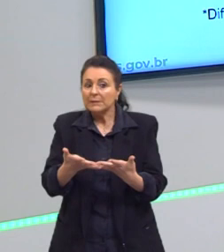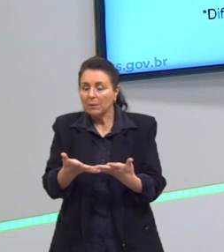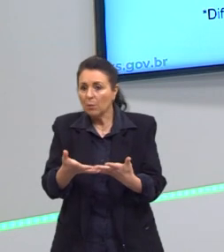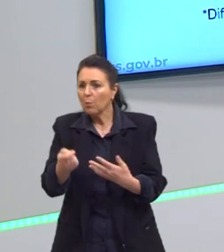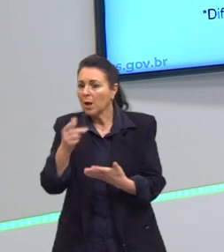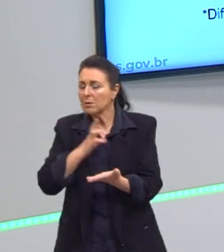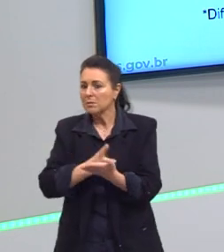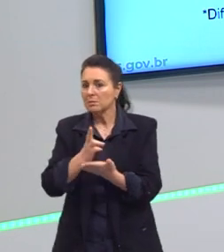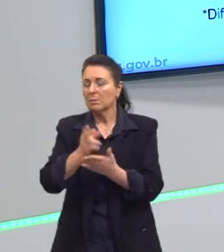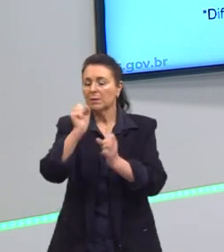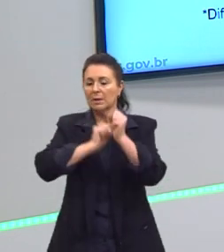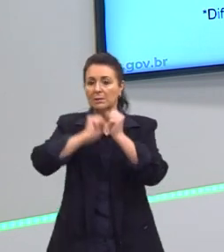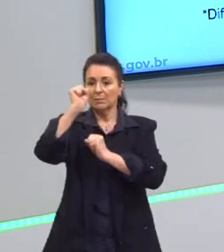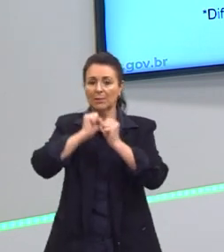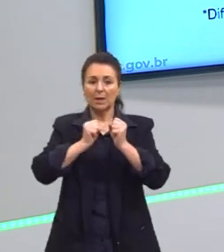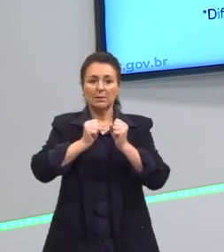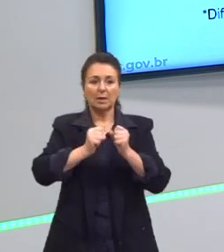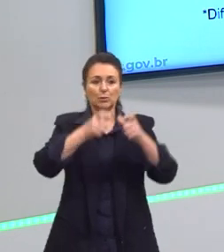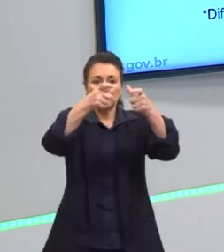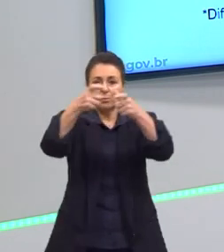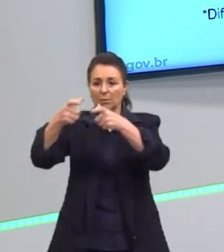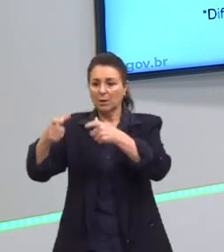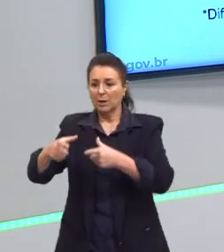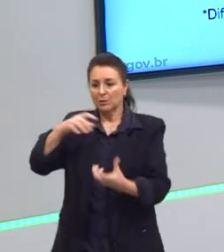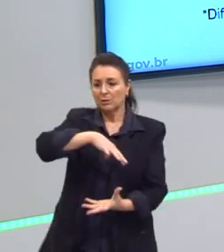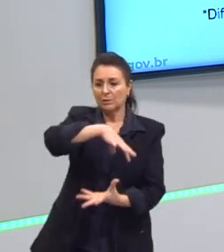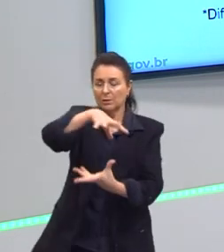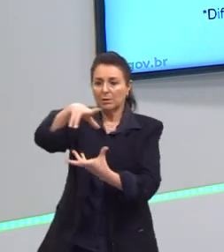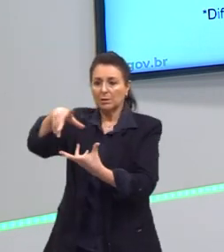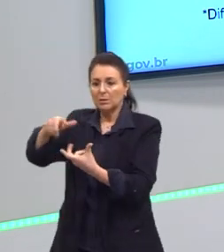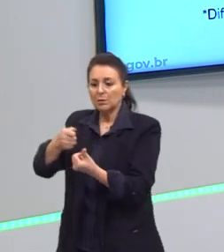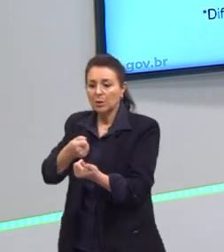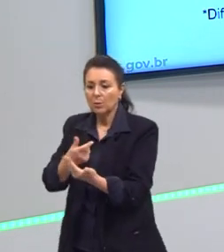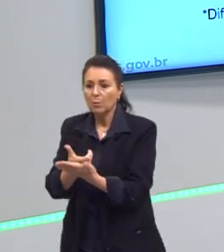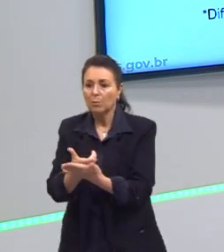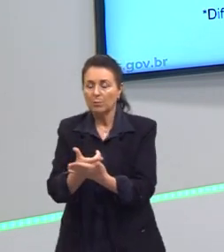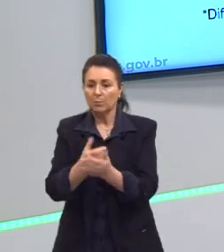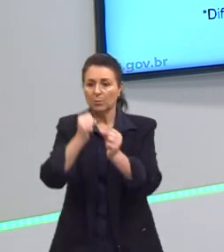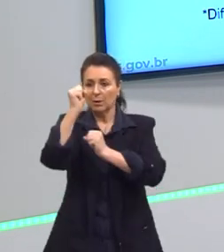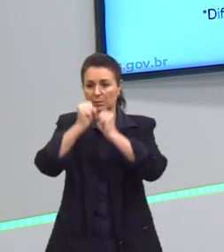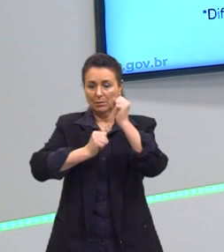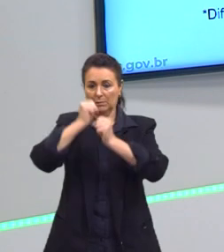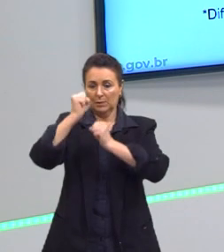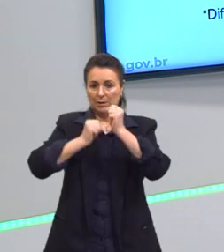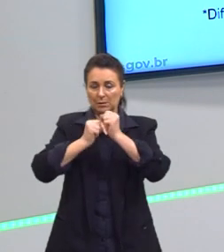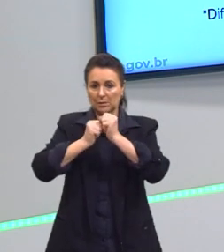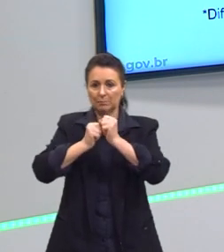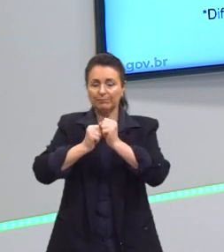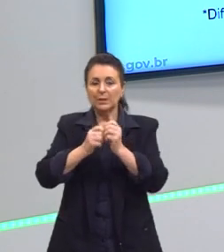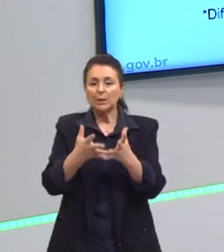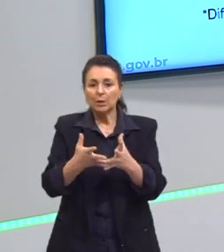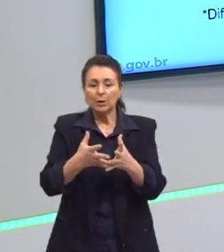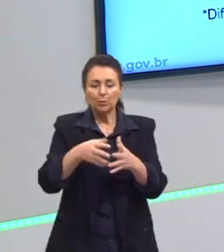são essas empresas transnacionais que compram essas empresas as quais o Estado